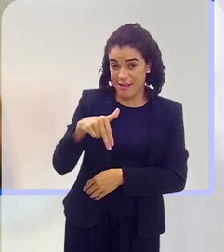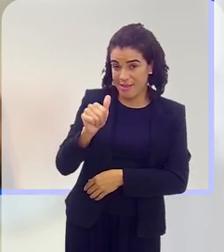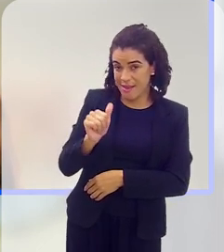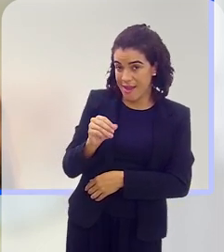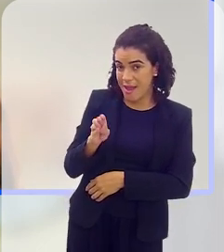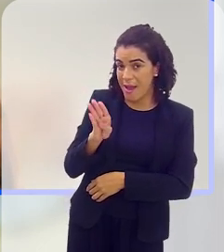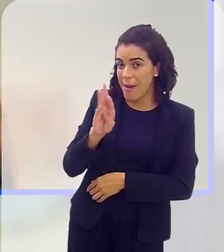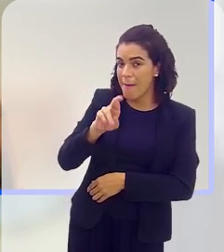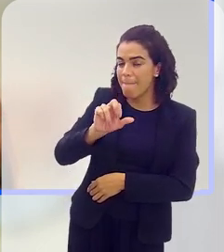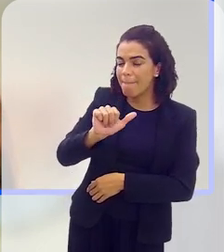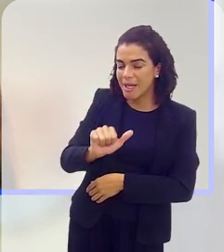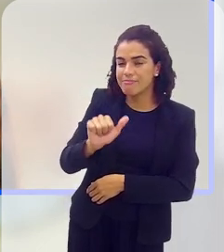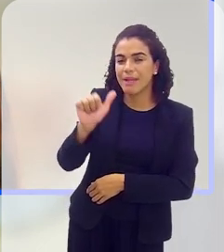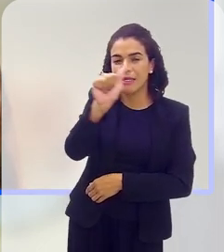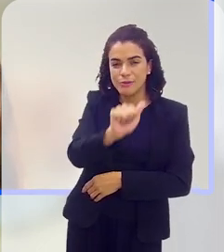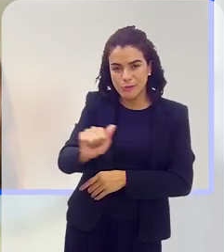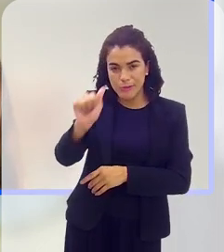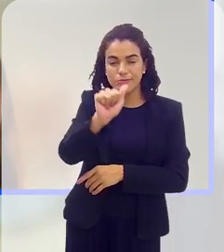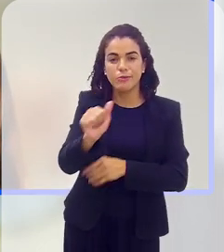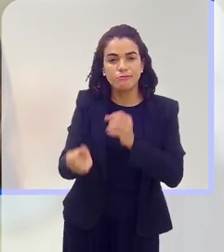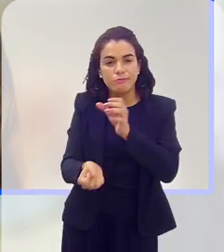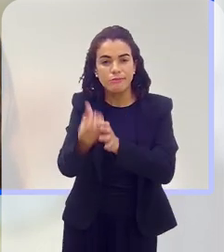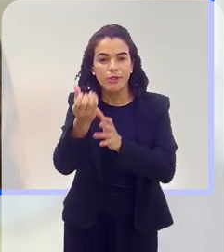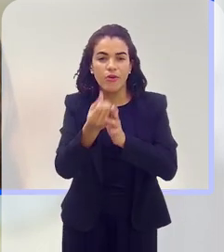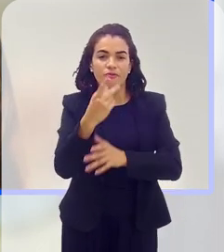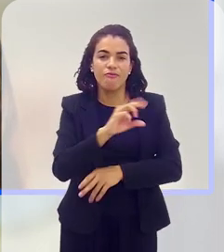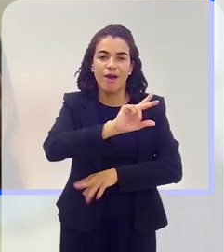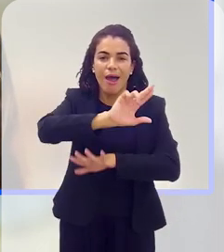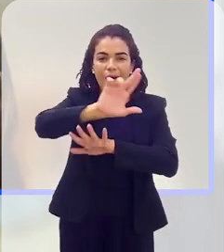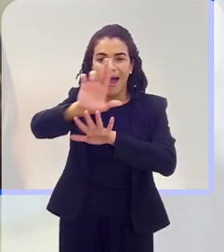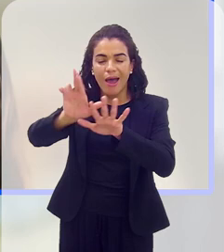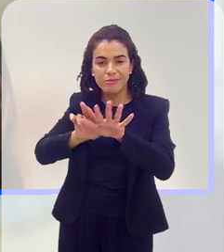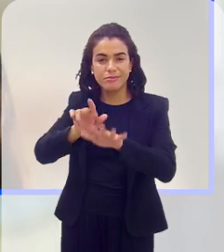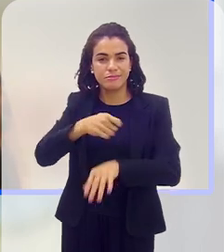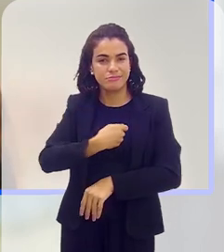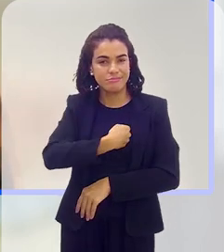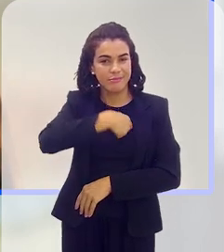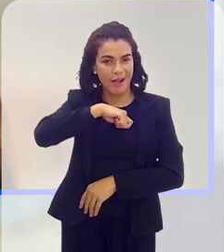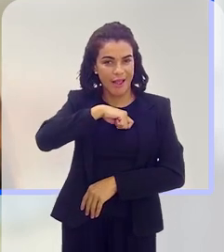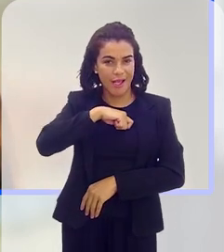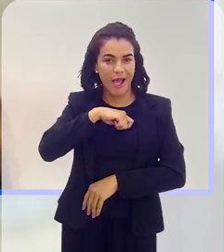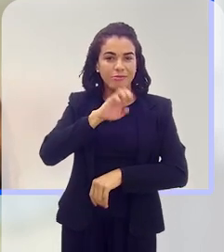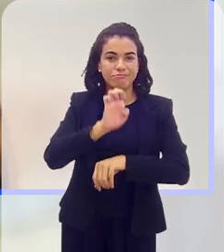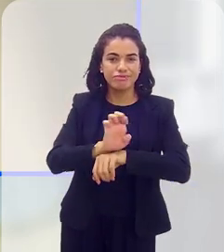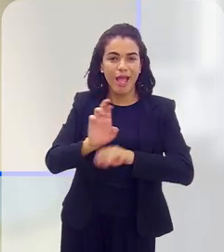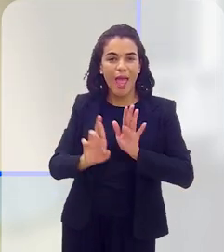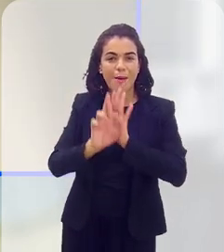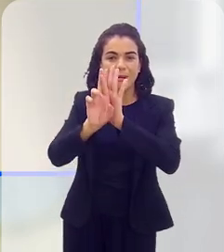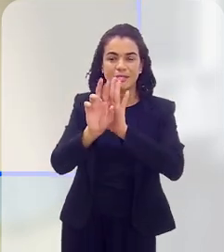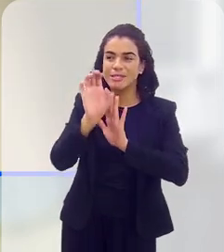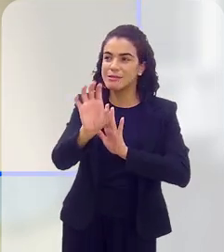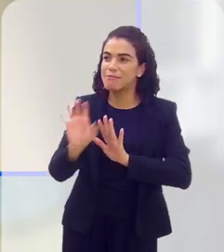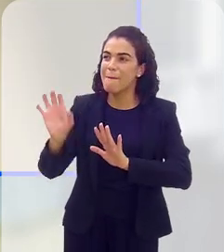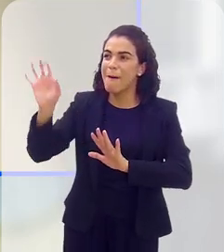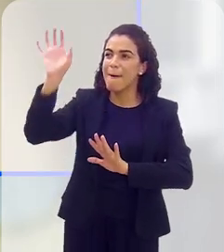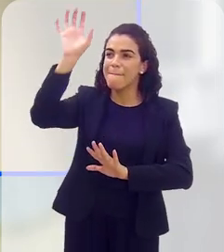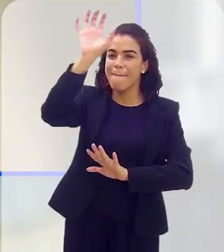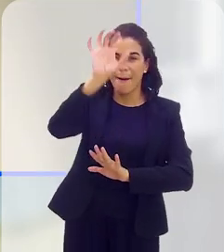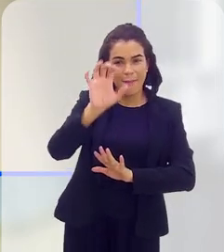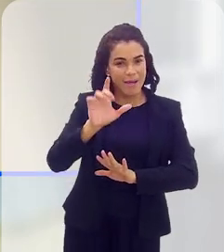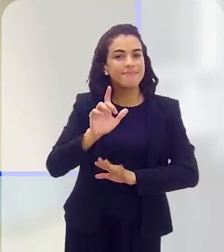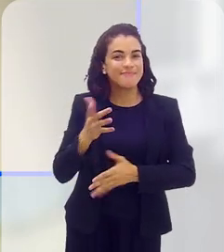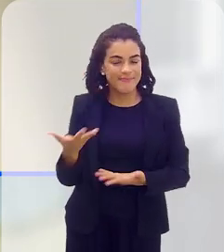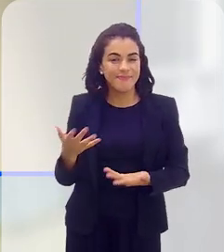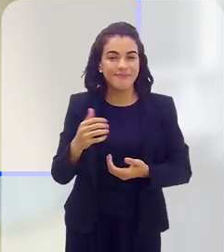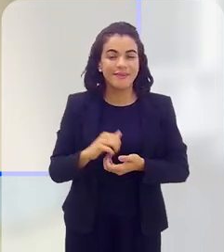ANABRA criou delegados, então são várias pessoas que trabalham com a gente de outros estados, que são líderes em